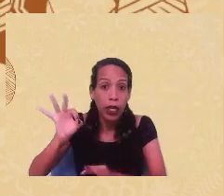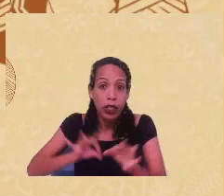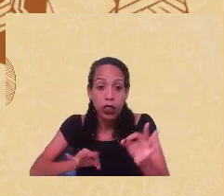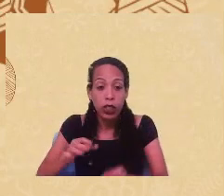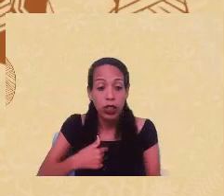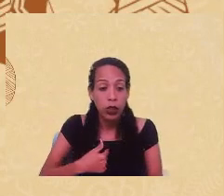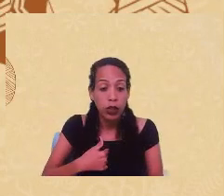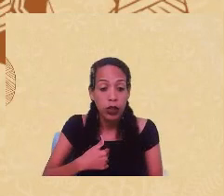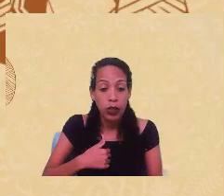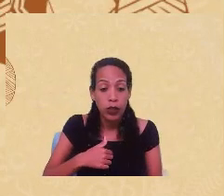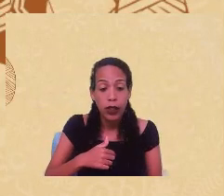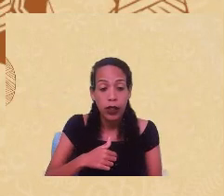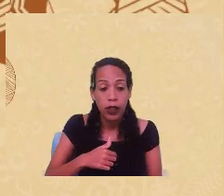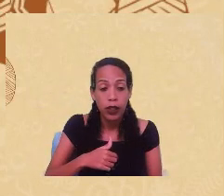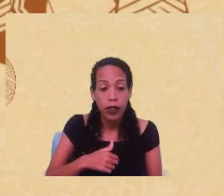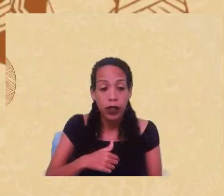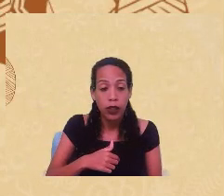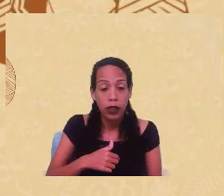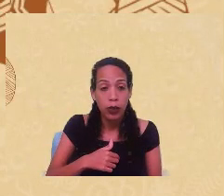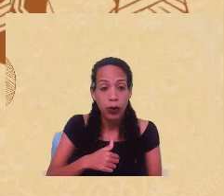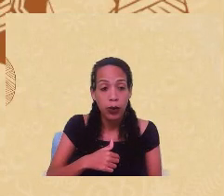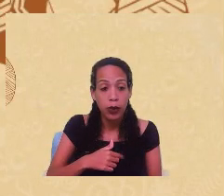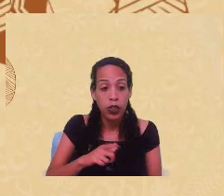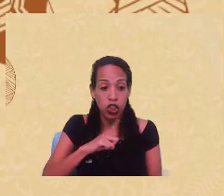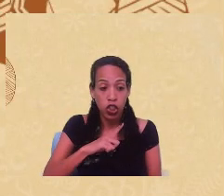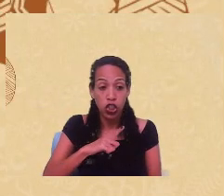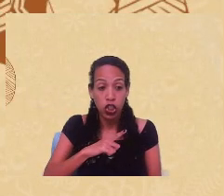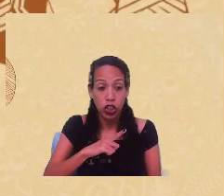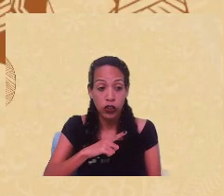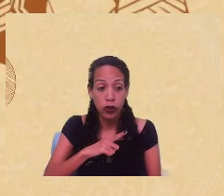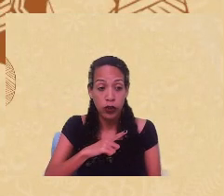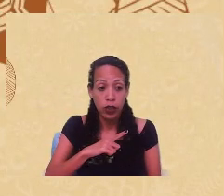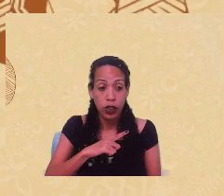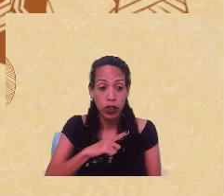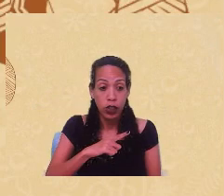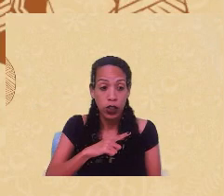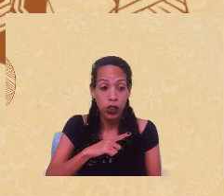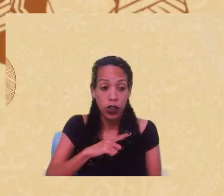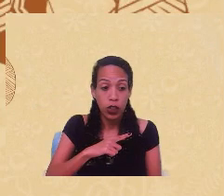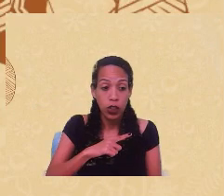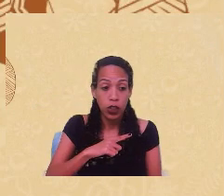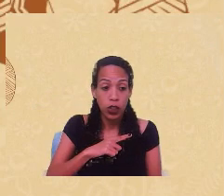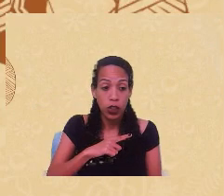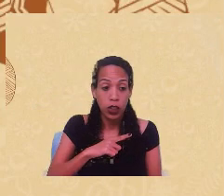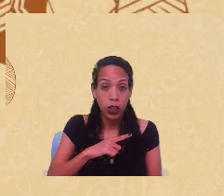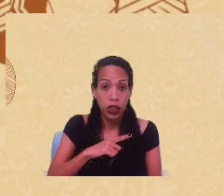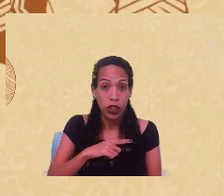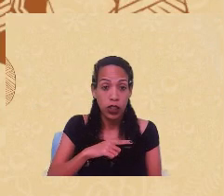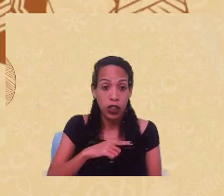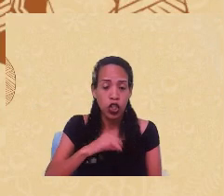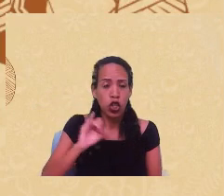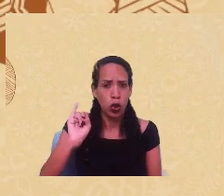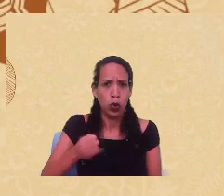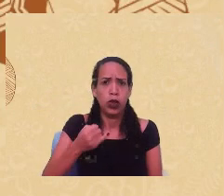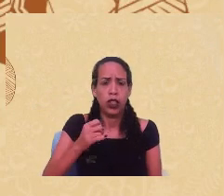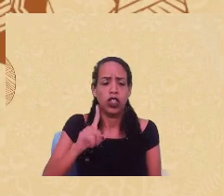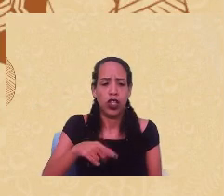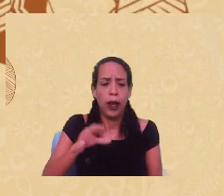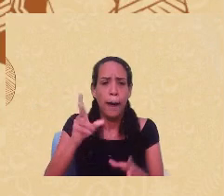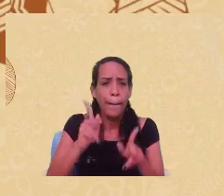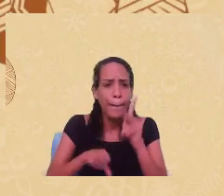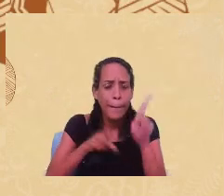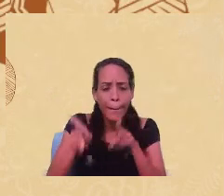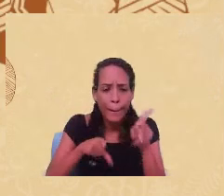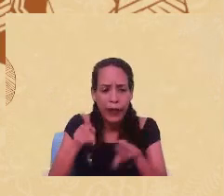bebi e tive inclusive a possibilidade de ser sujeito dessas práticas, como as práticas